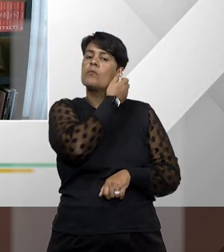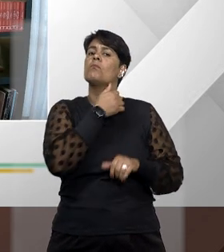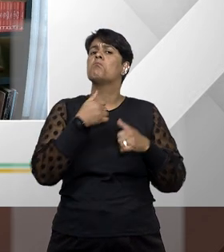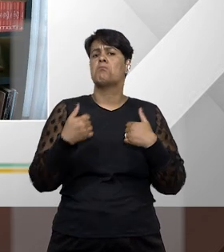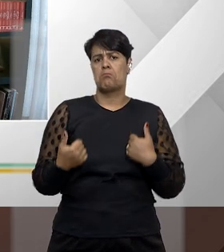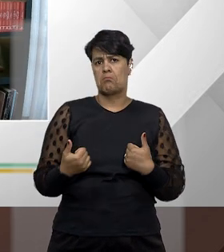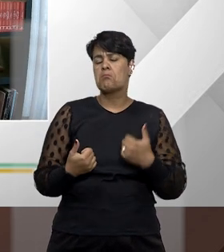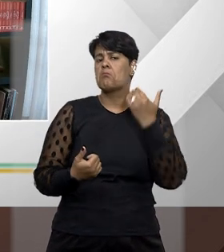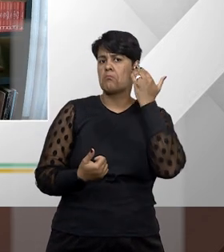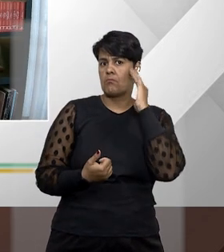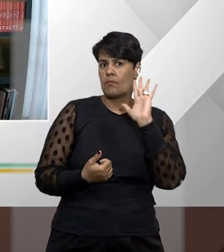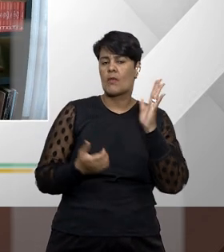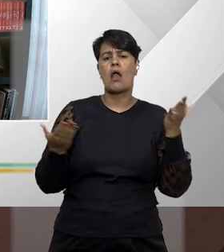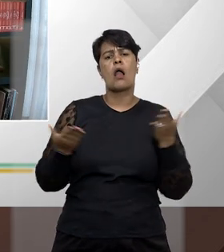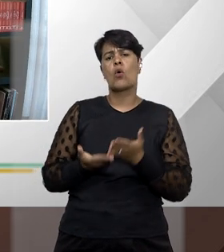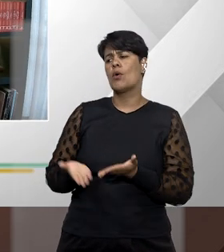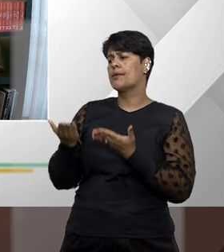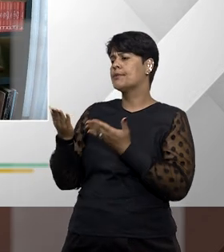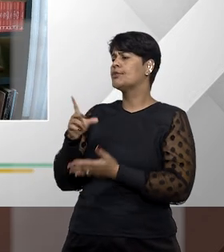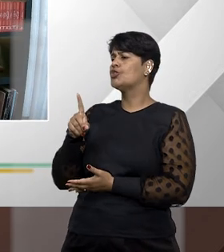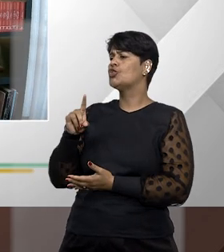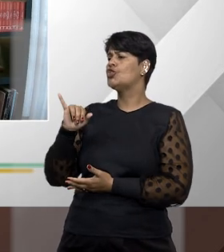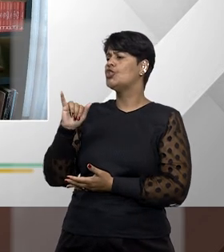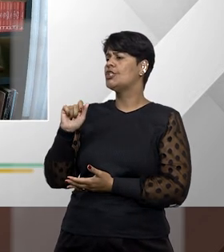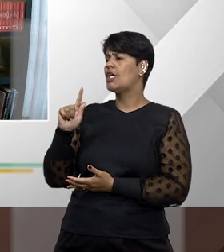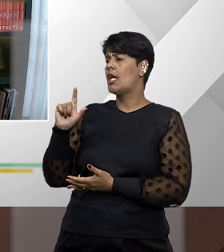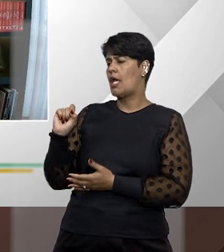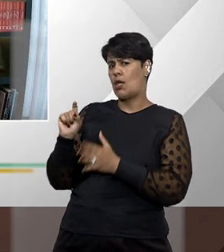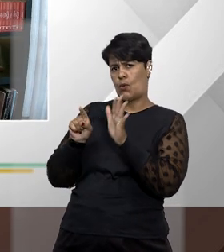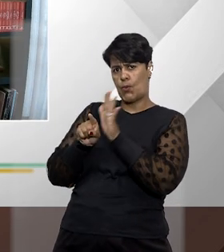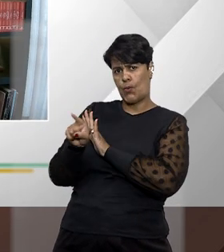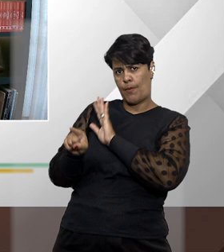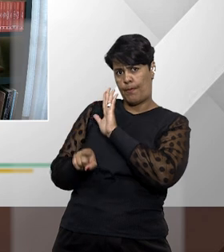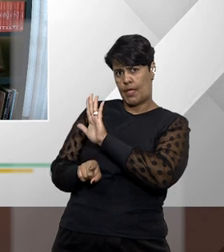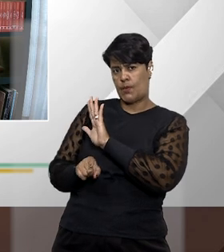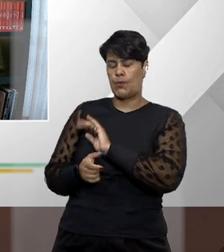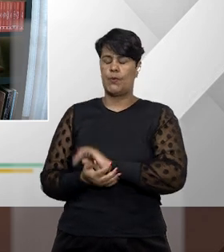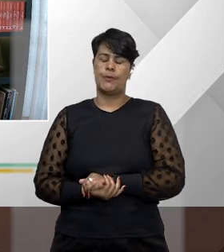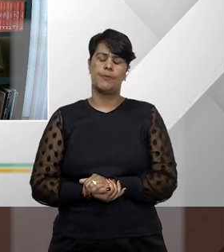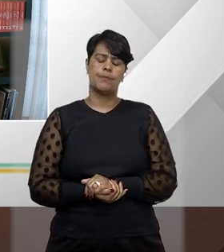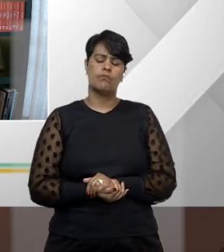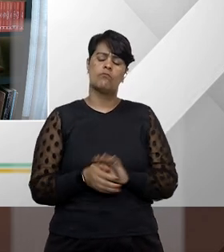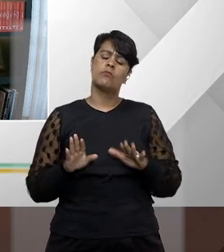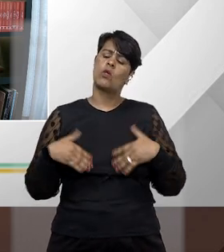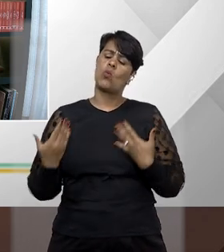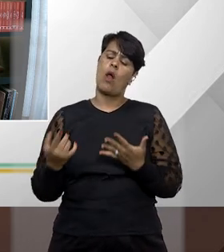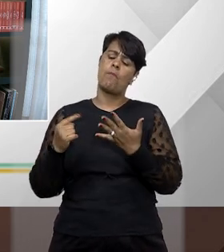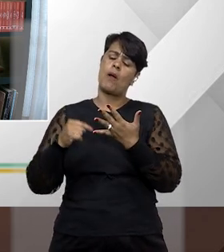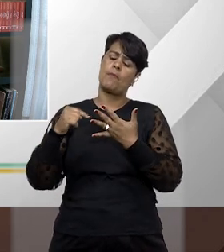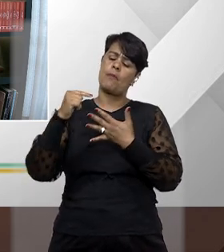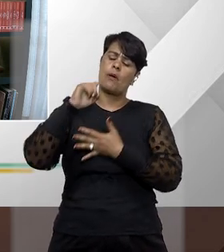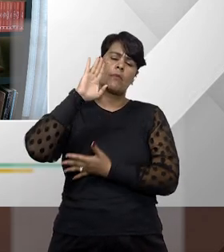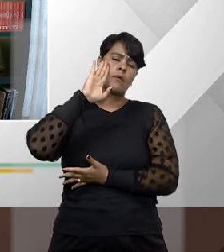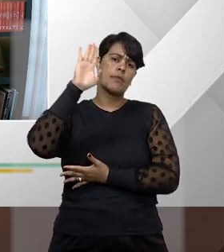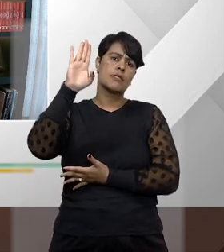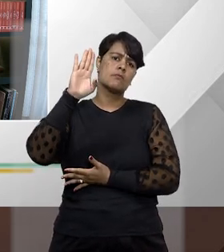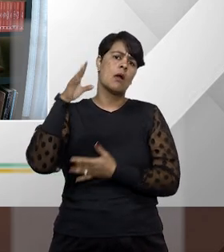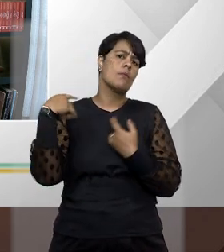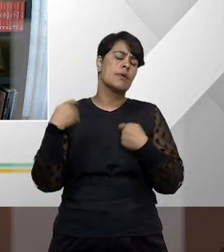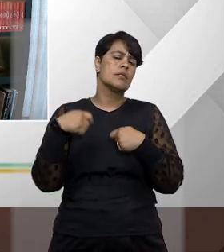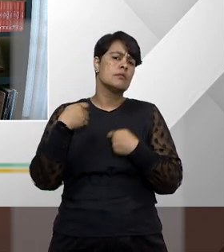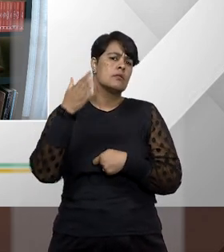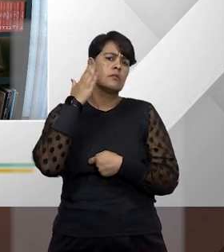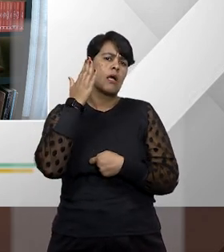Agora com o professor Diego, quais seriam as questões principais que devem ser observadas quando dá a